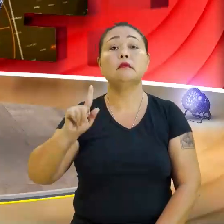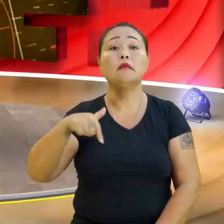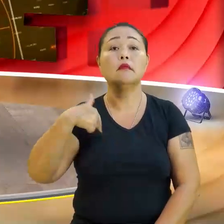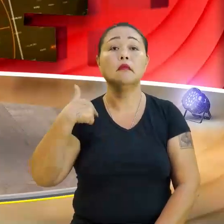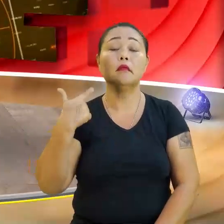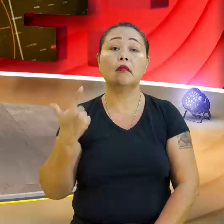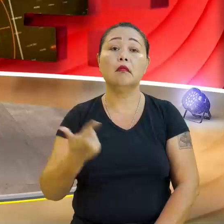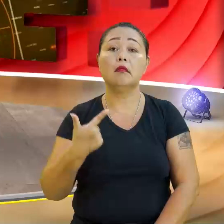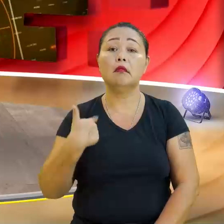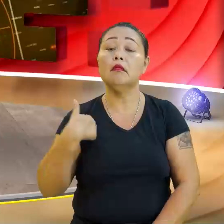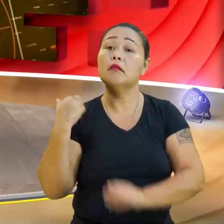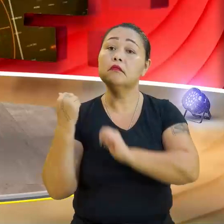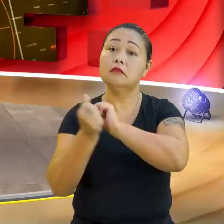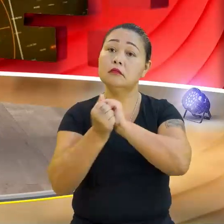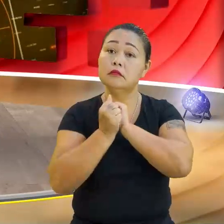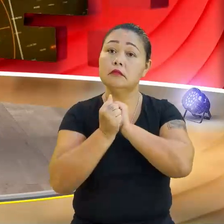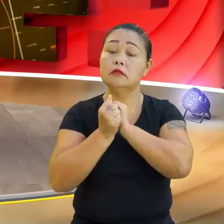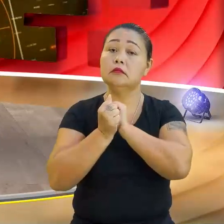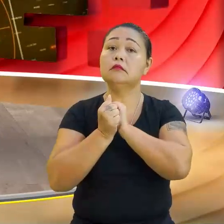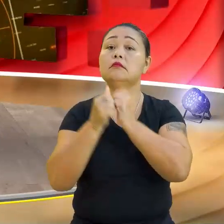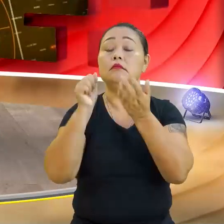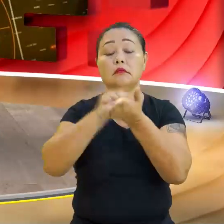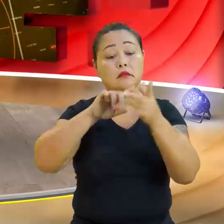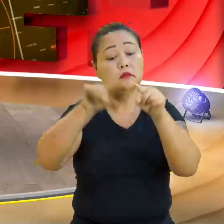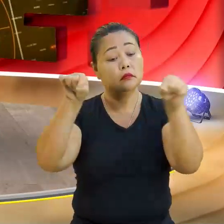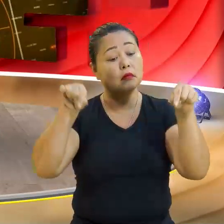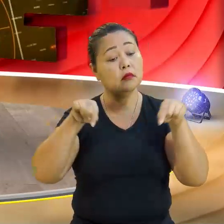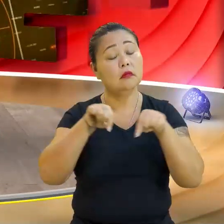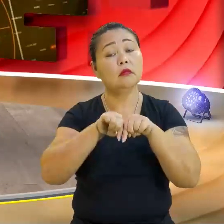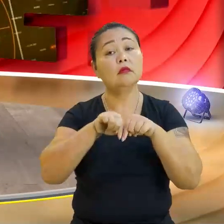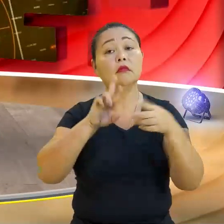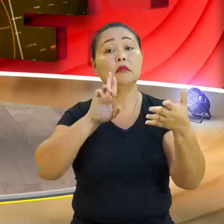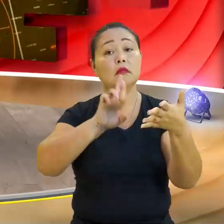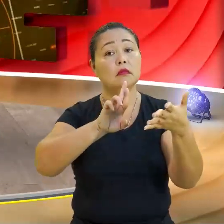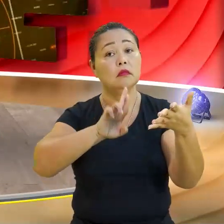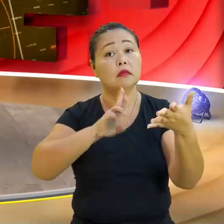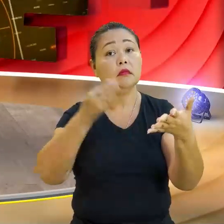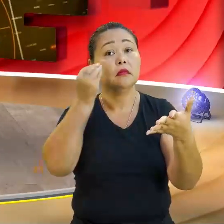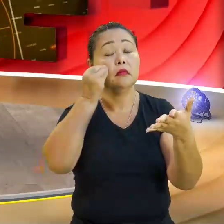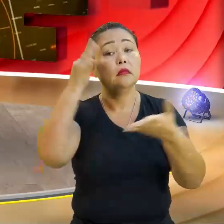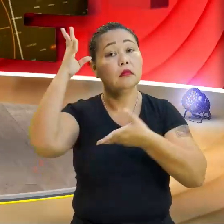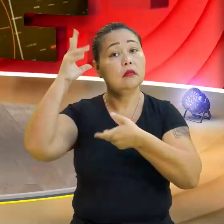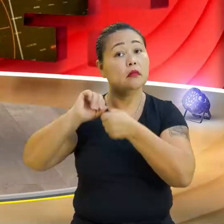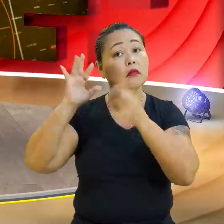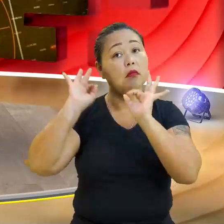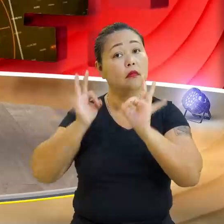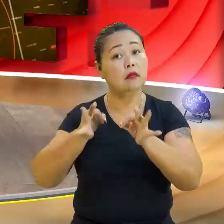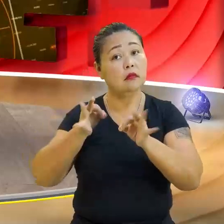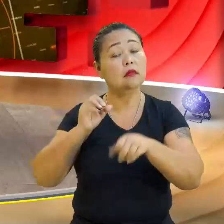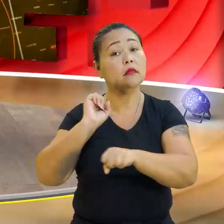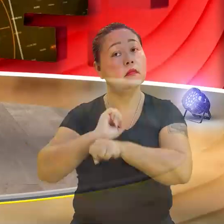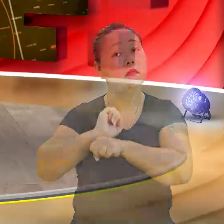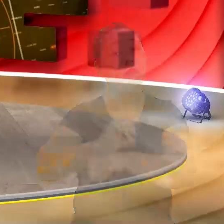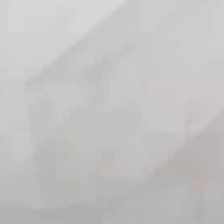gente, juntamente com as nossas atividades de sala, você responde o nosso teste de raciocínio, certo? Até já!